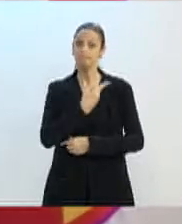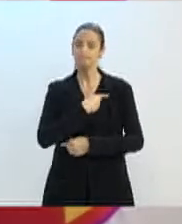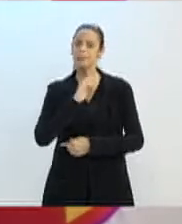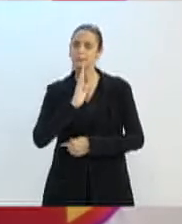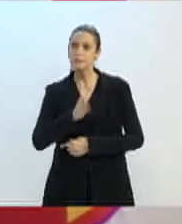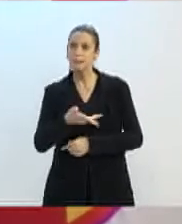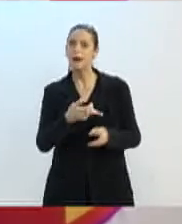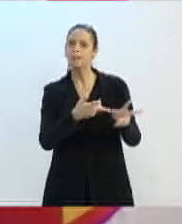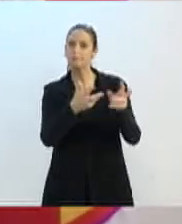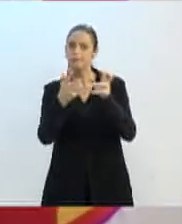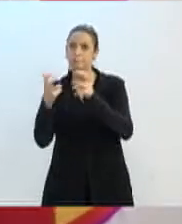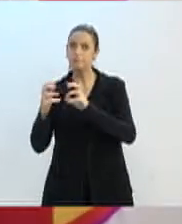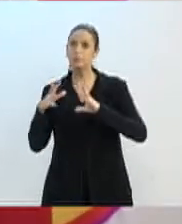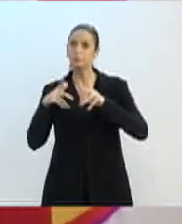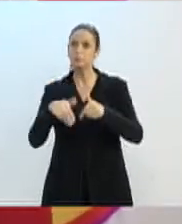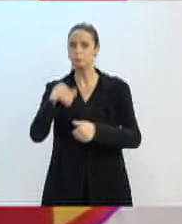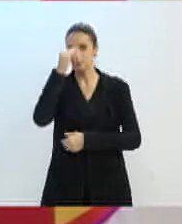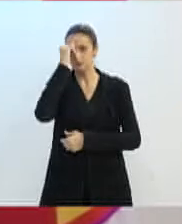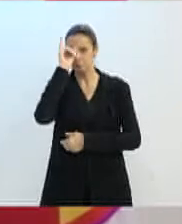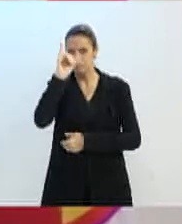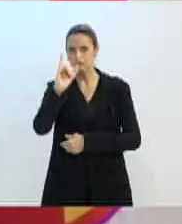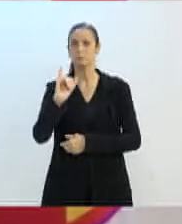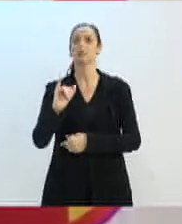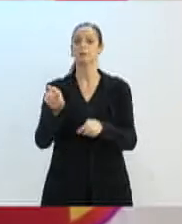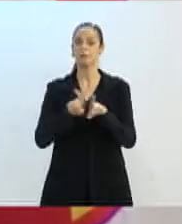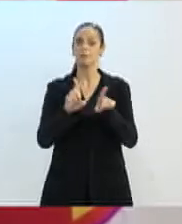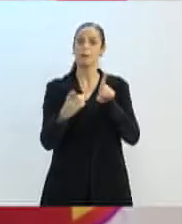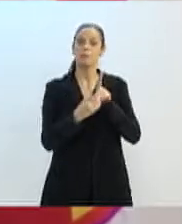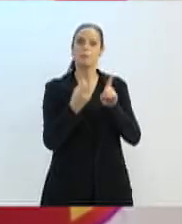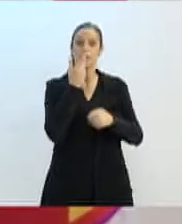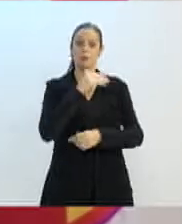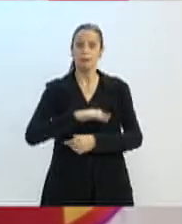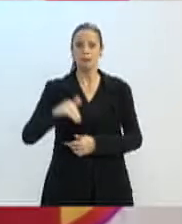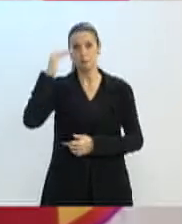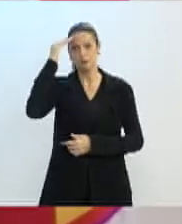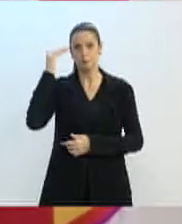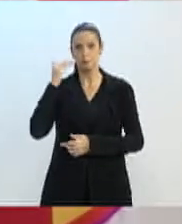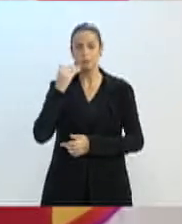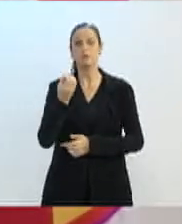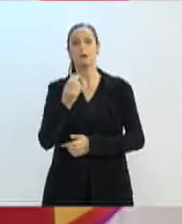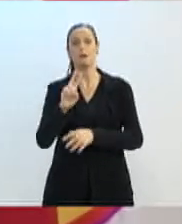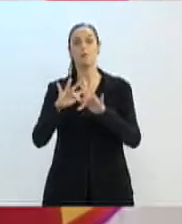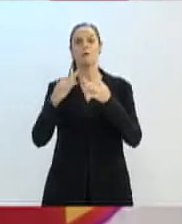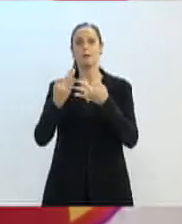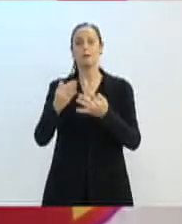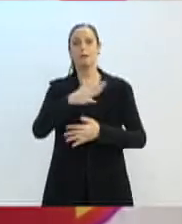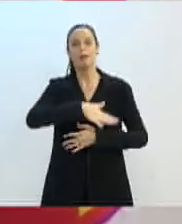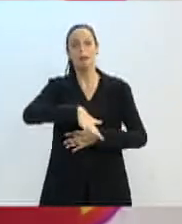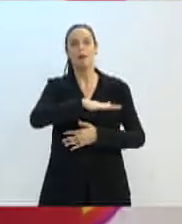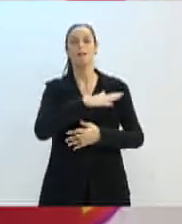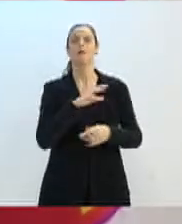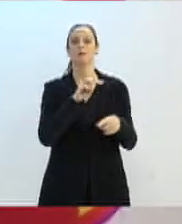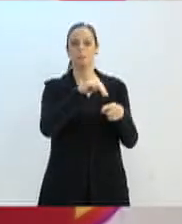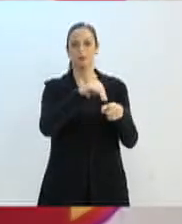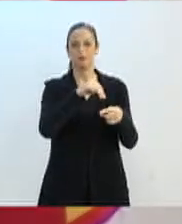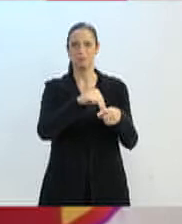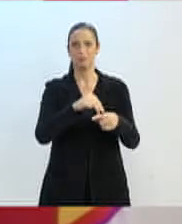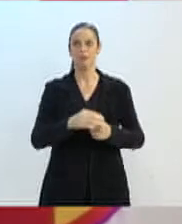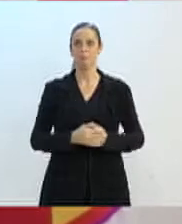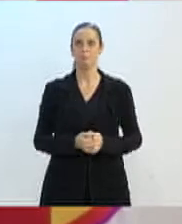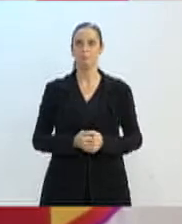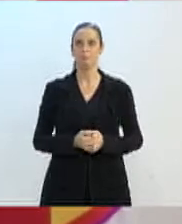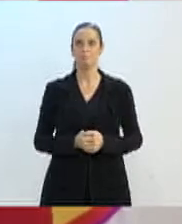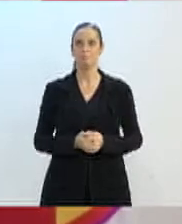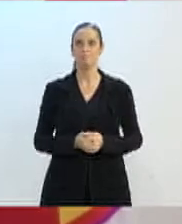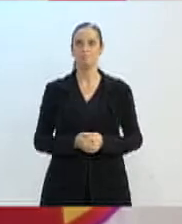as ações de prevenção e atendimento das nossas crianças, adolescentes e famílias da rede municipal. Então, nós viemos,